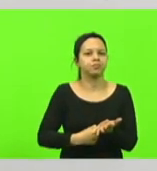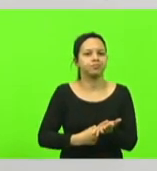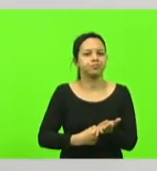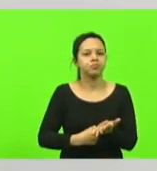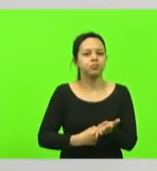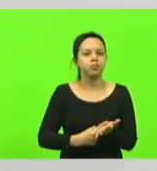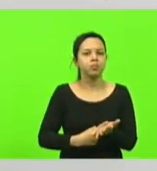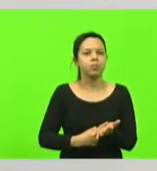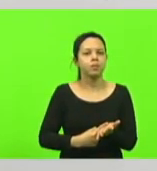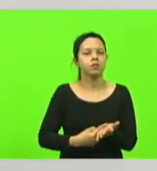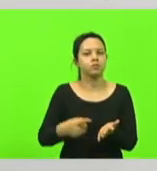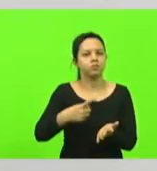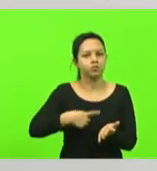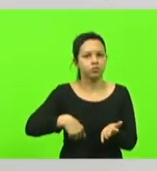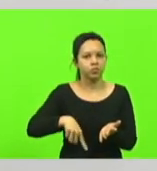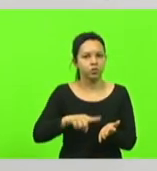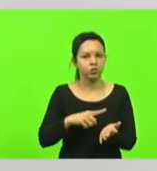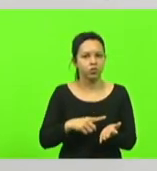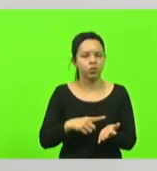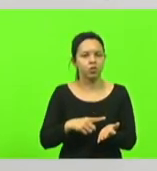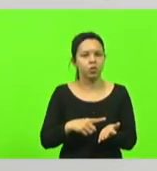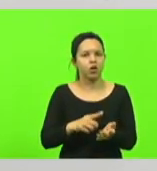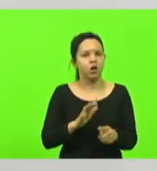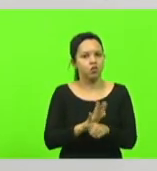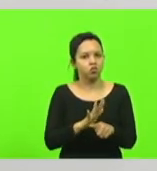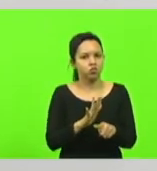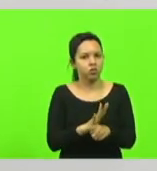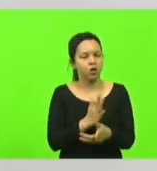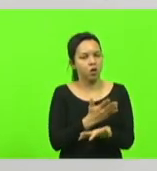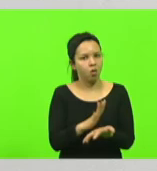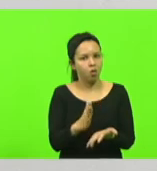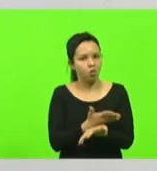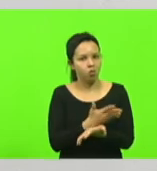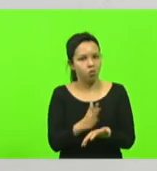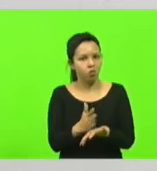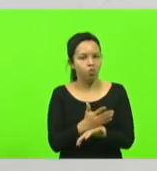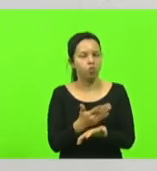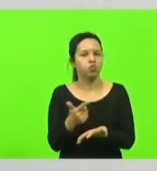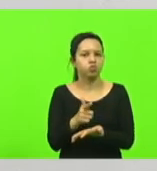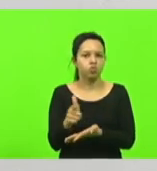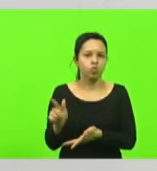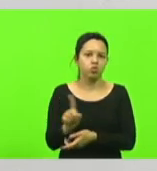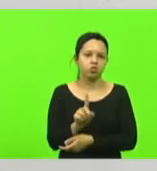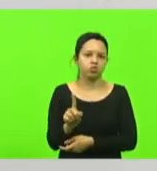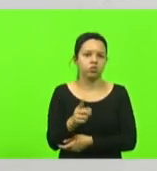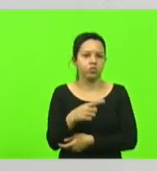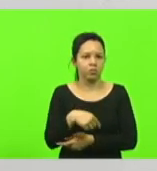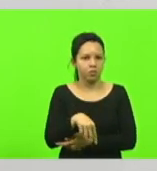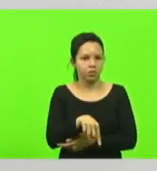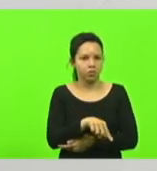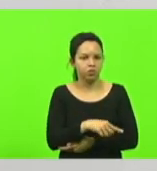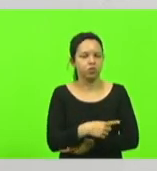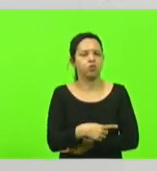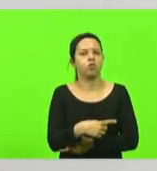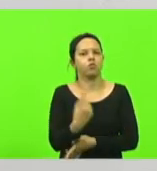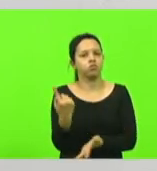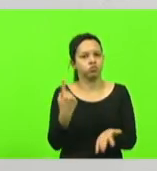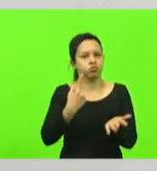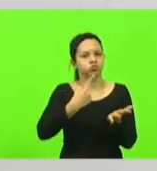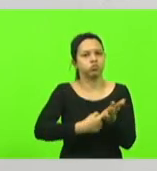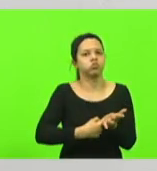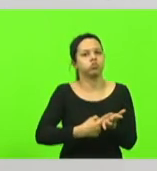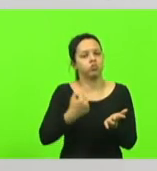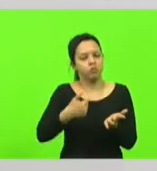masmorras para os vícios e castelos para a virtude é muito duro esse compromisso porém nós assumimos eles nós vamos levar o nosso